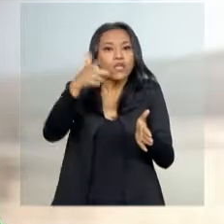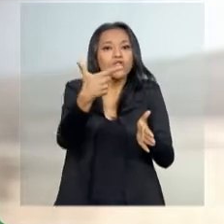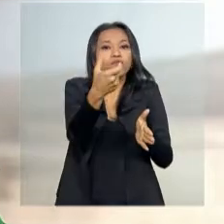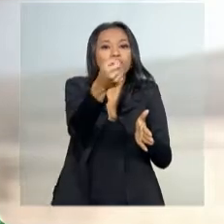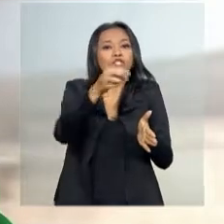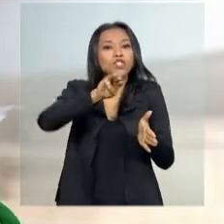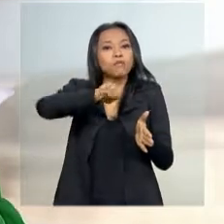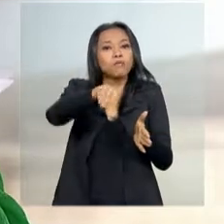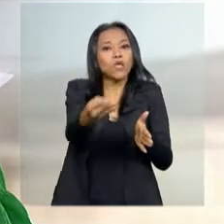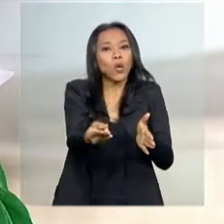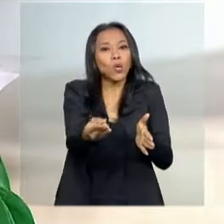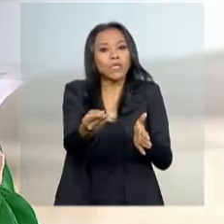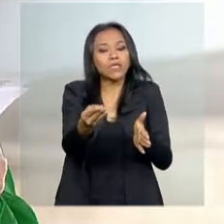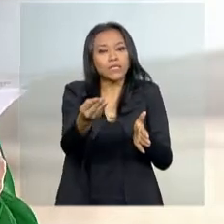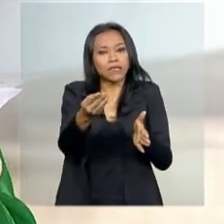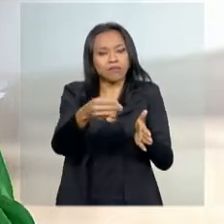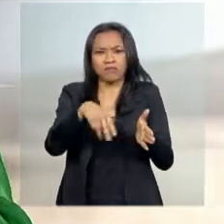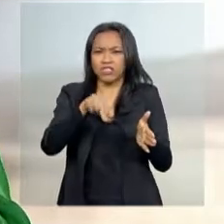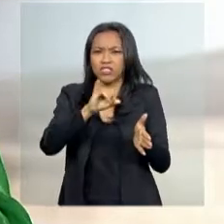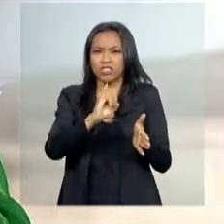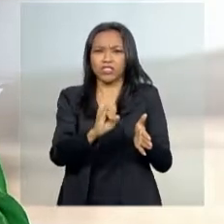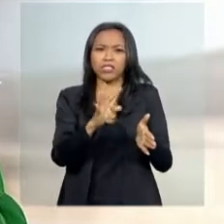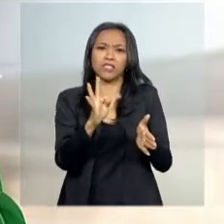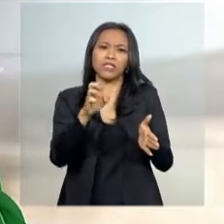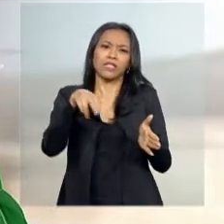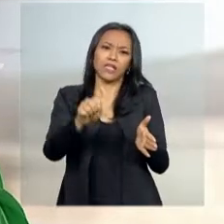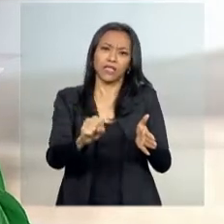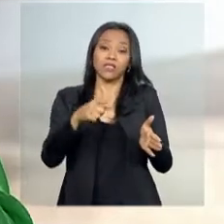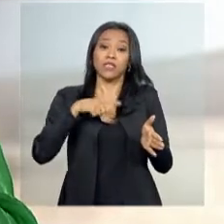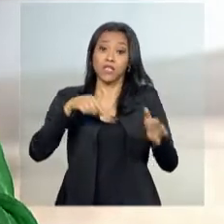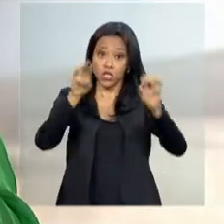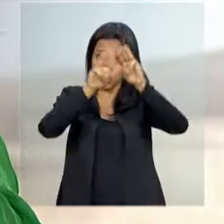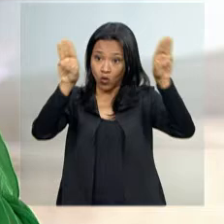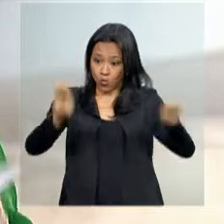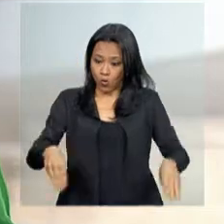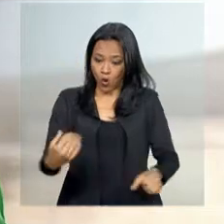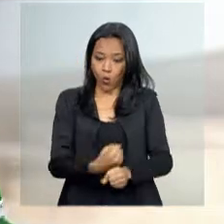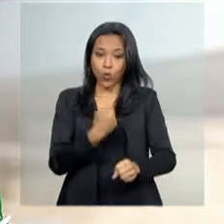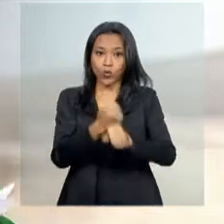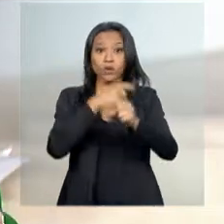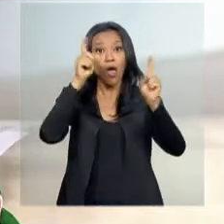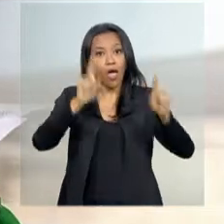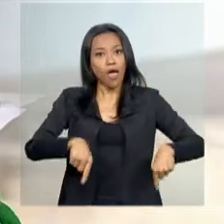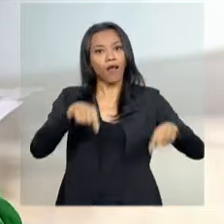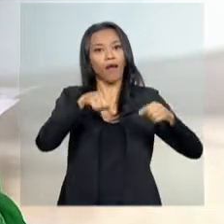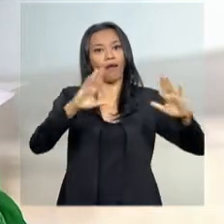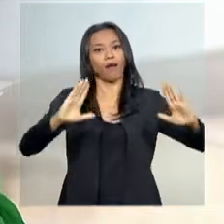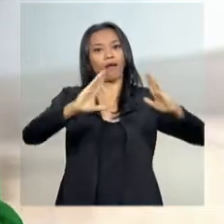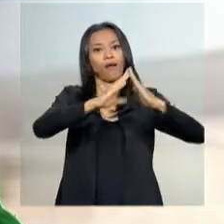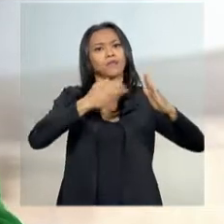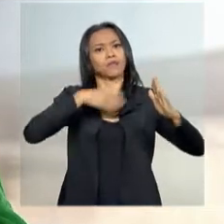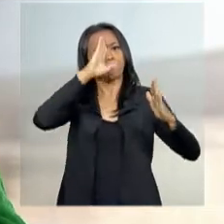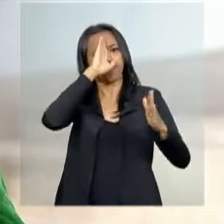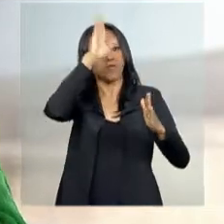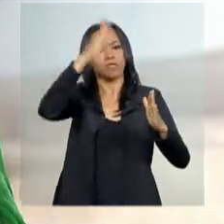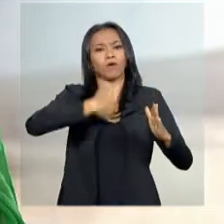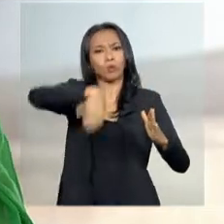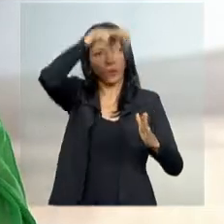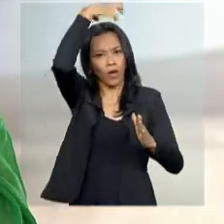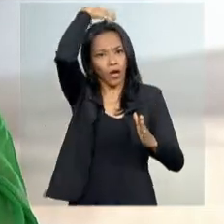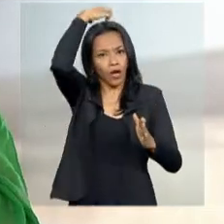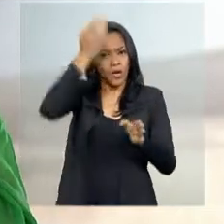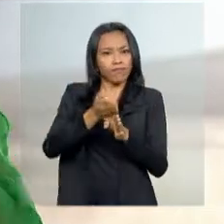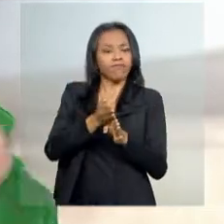milhões de itens. E o prédio tem um valor histórico muito grande. Ele foi a sede principal da monarquia